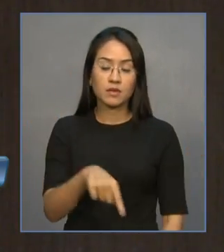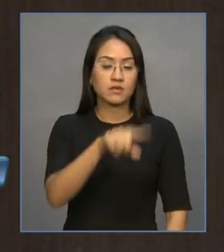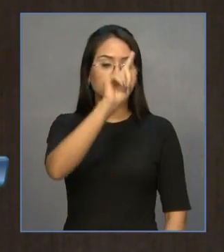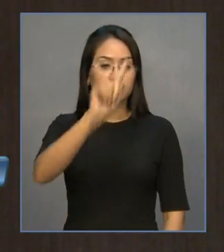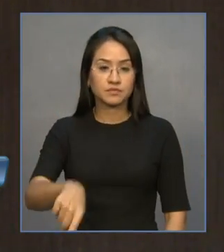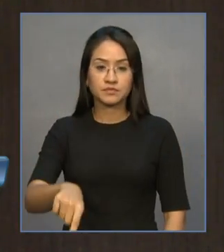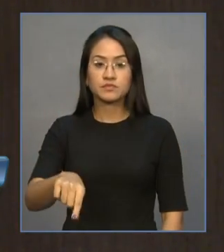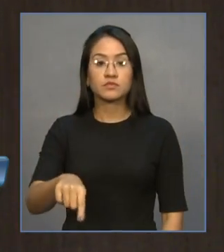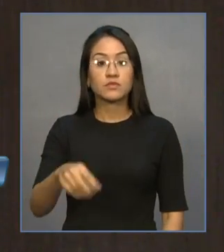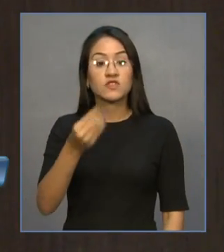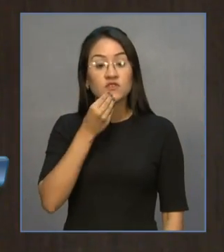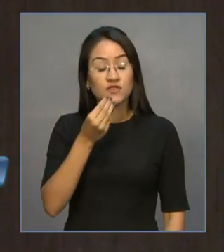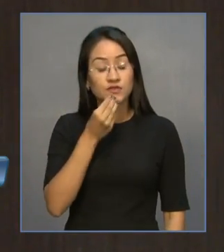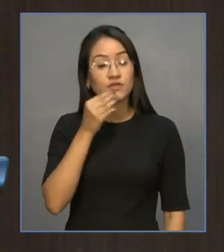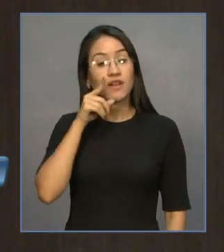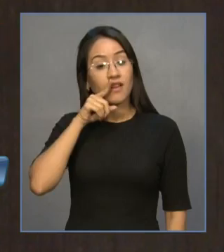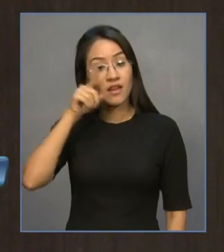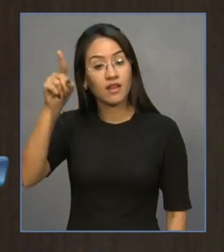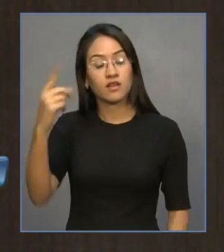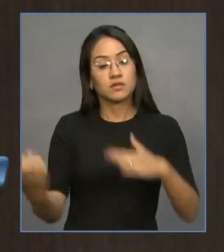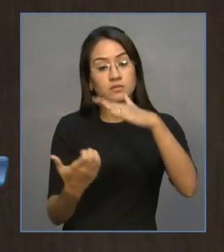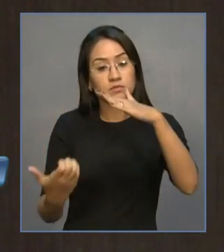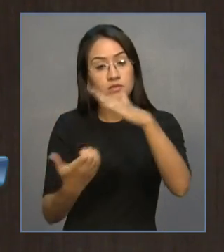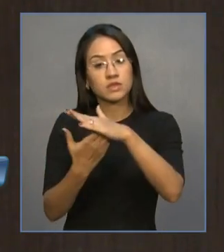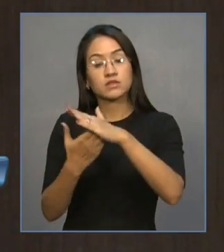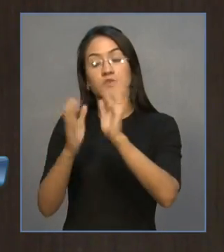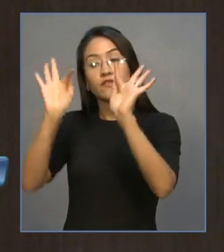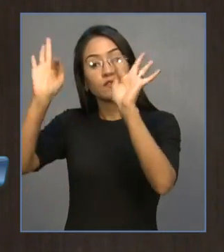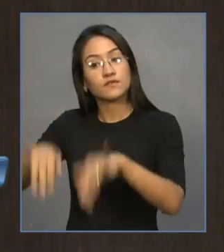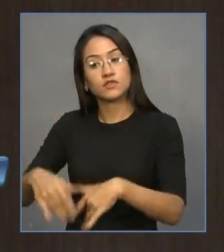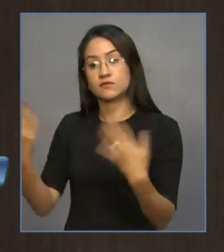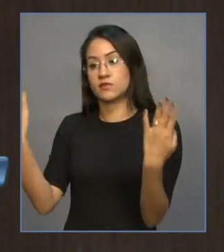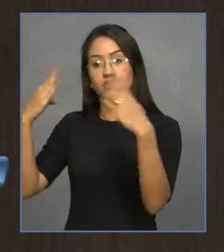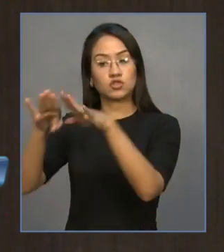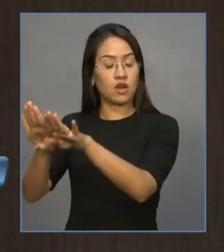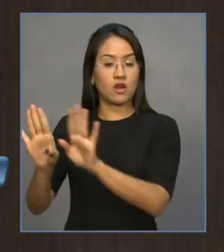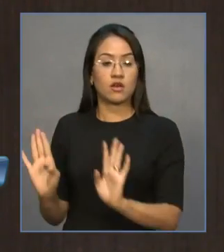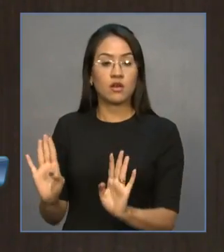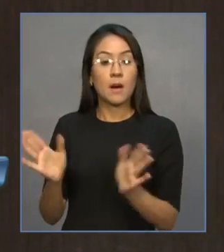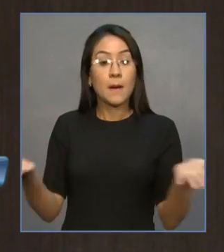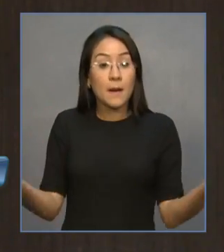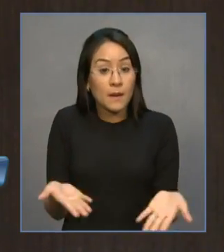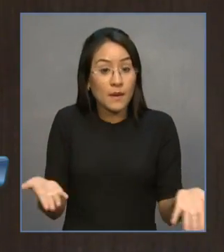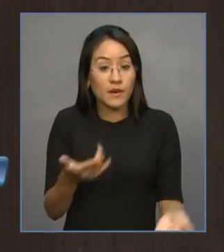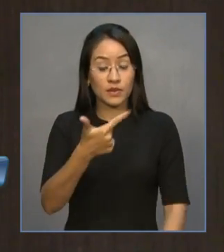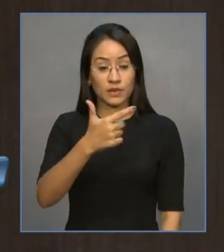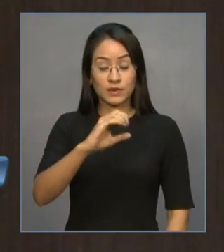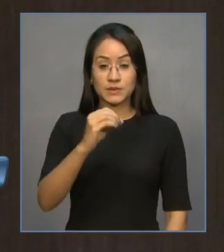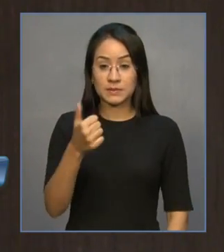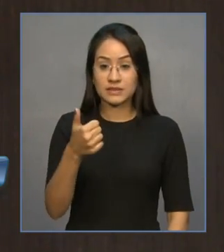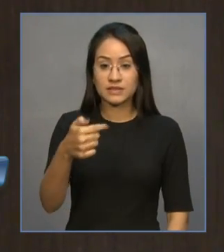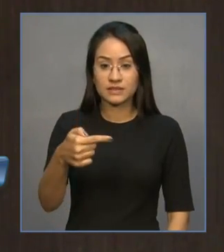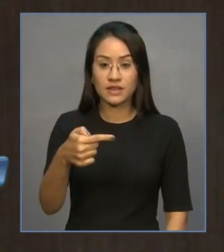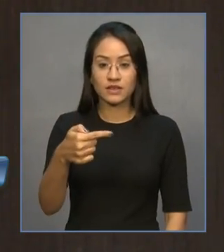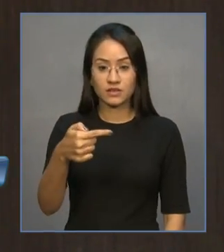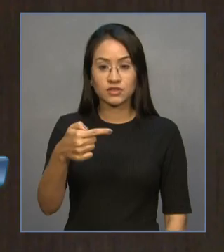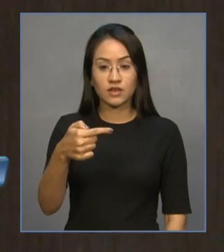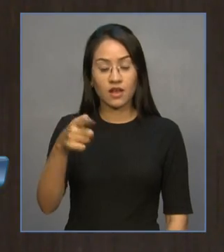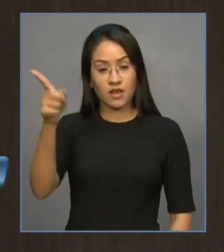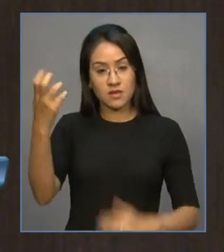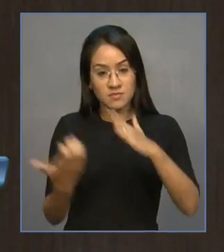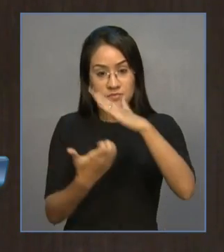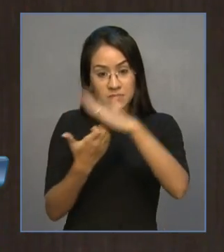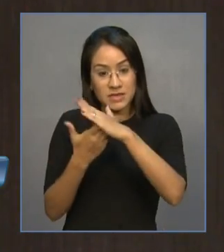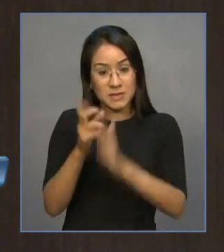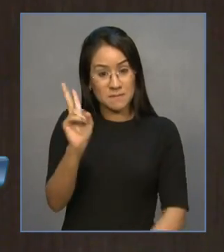mineradora lá em Quitarianópolis. Resta que agora, em 2017, esta empresa